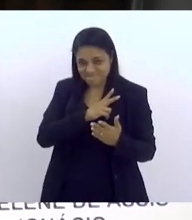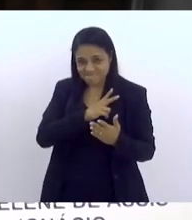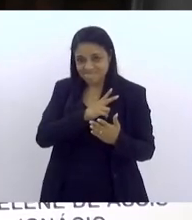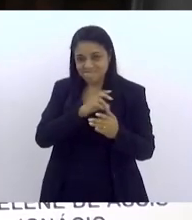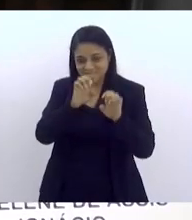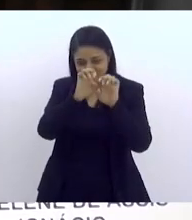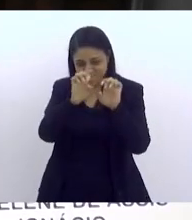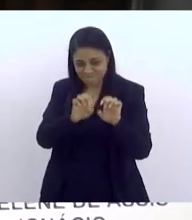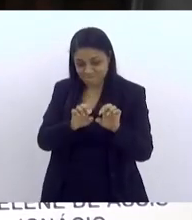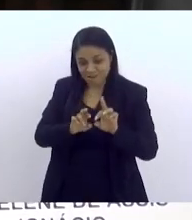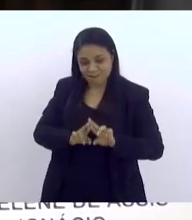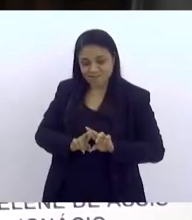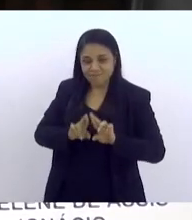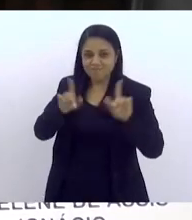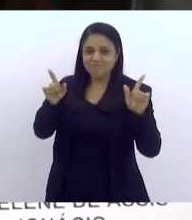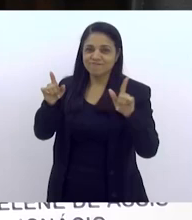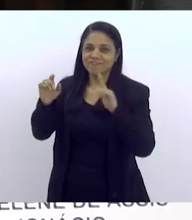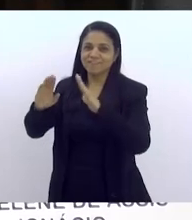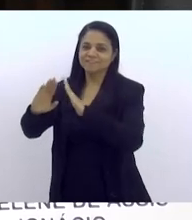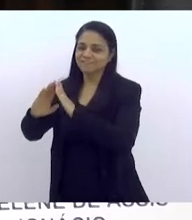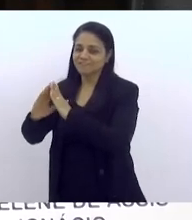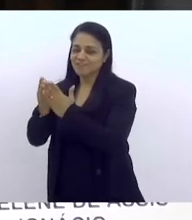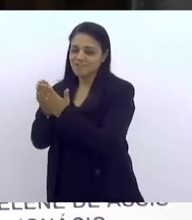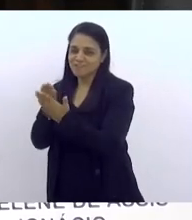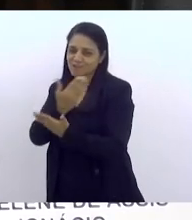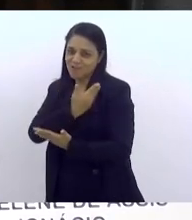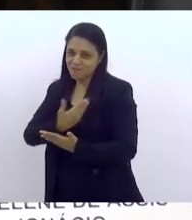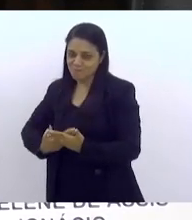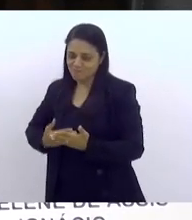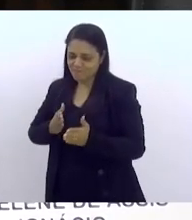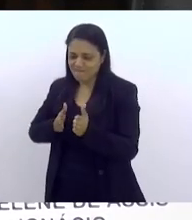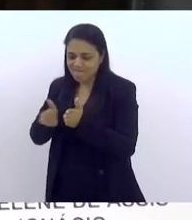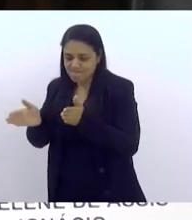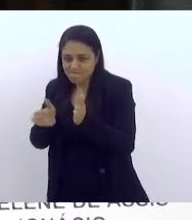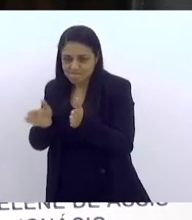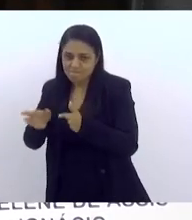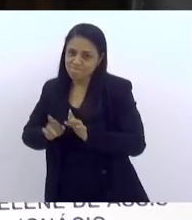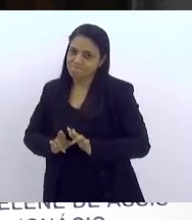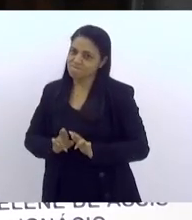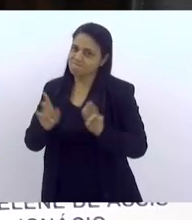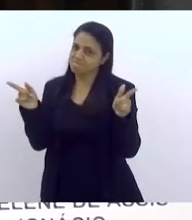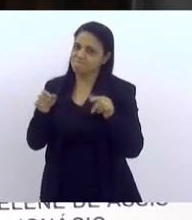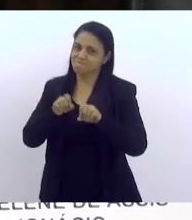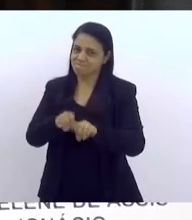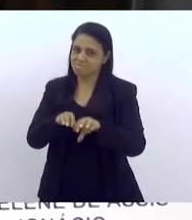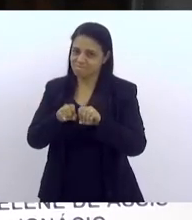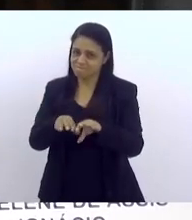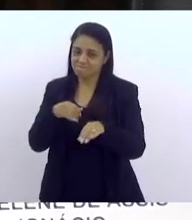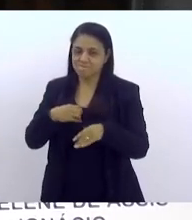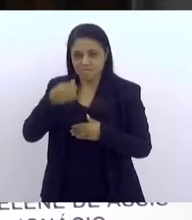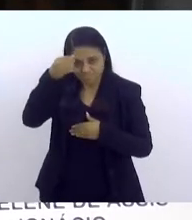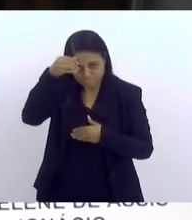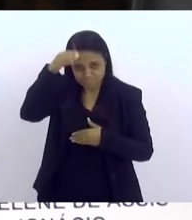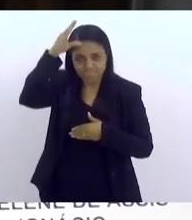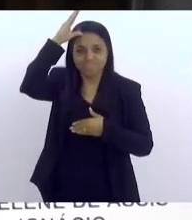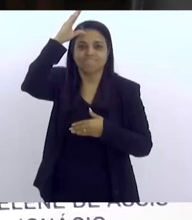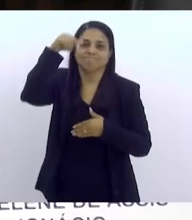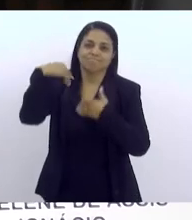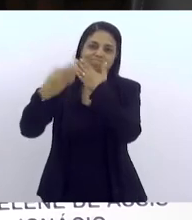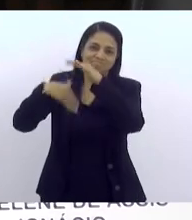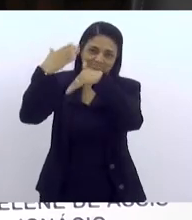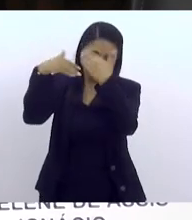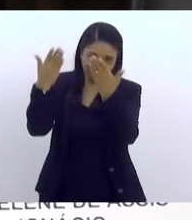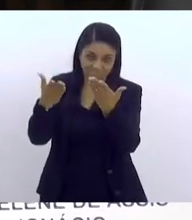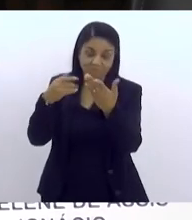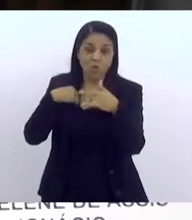tenha diferença na sua forma de acesso a essa educação e na construção do saber. Eu citei como exemplo uma